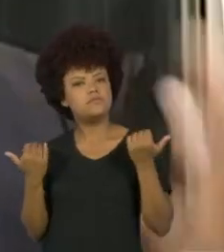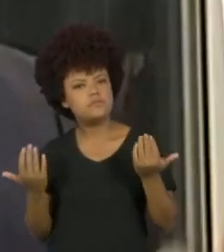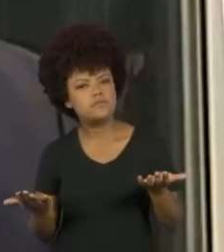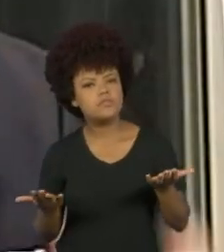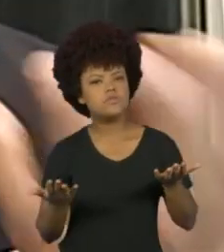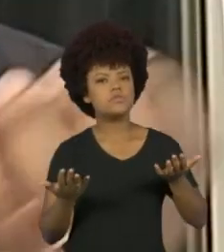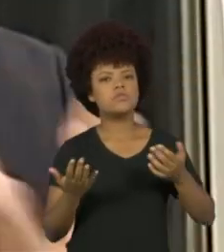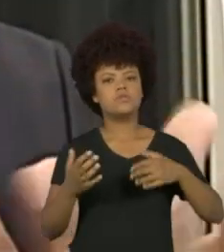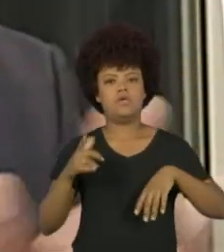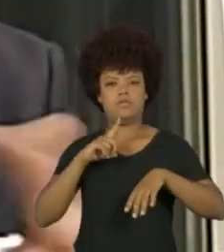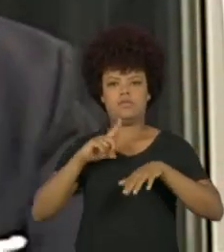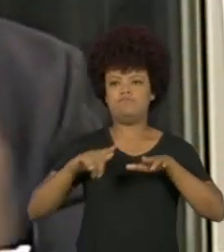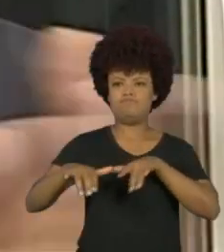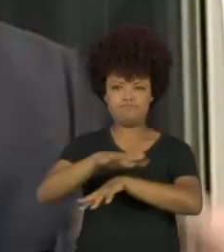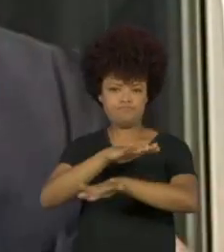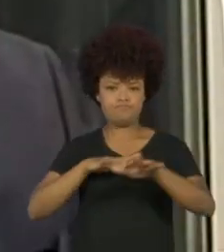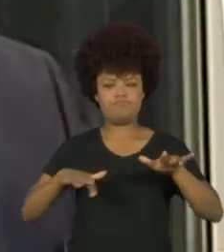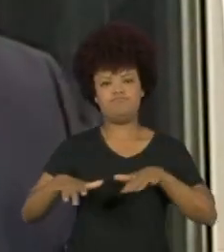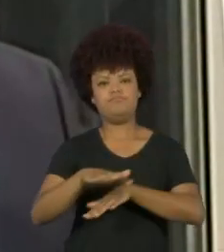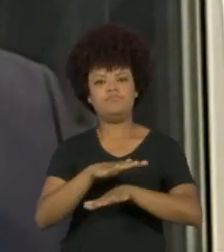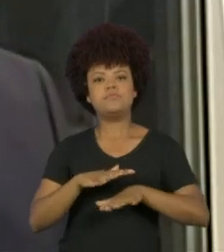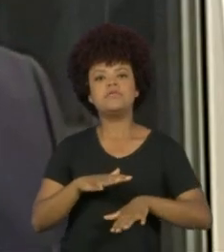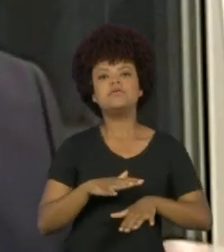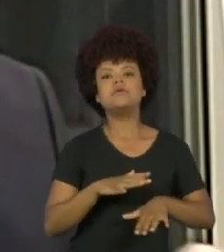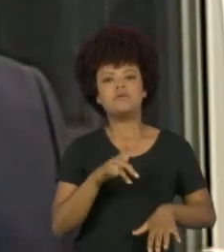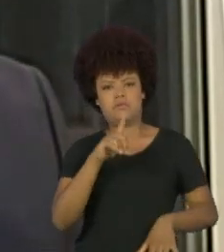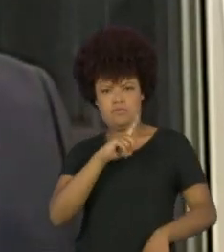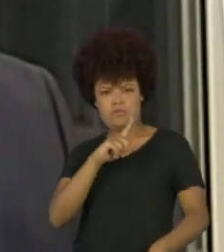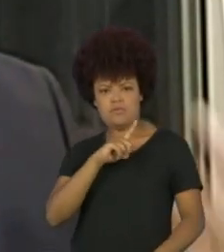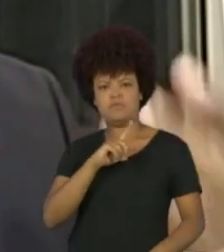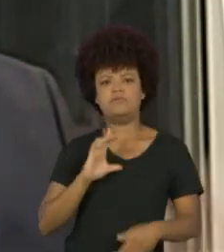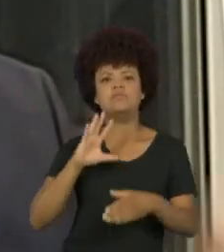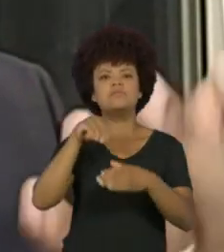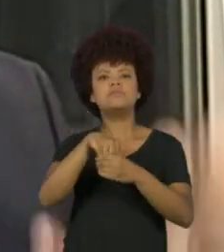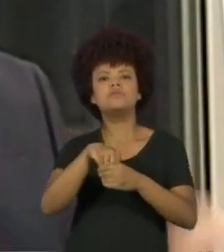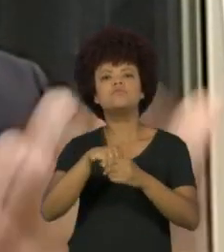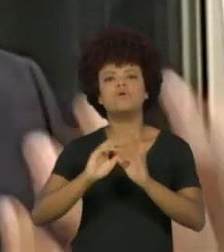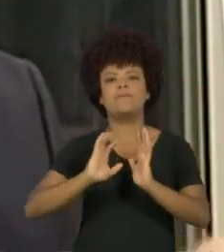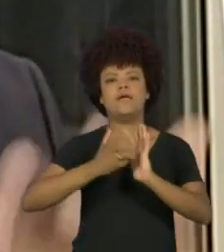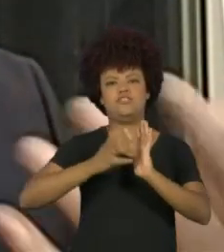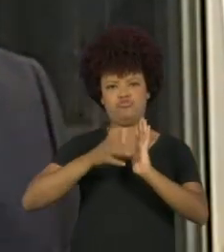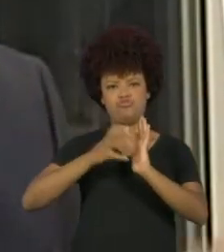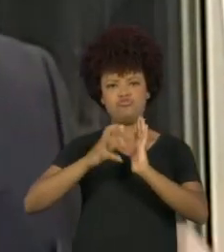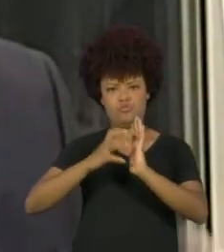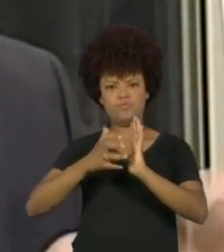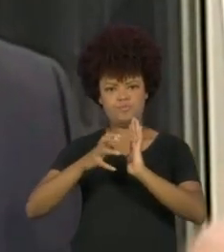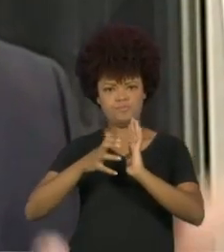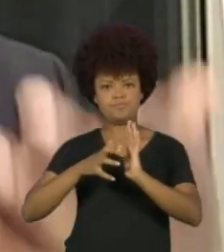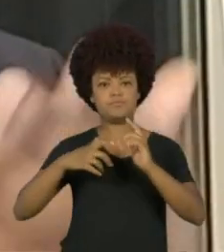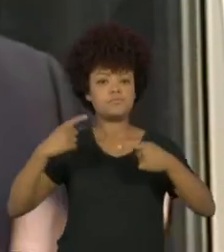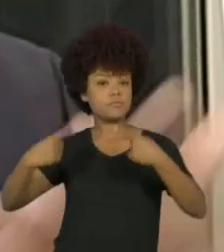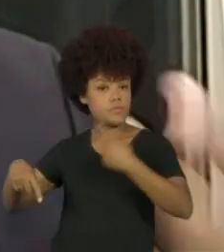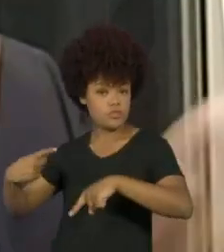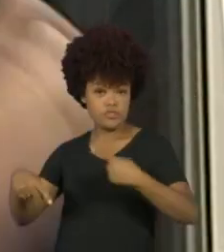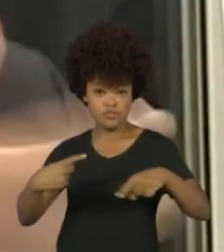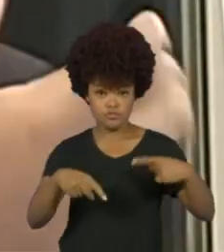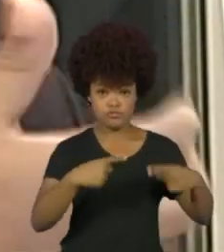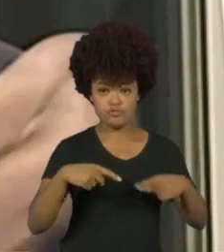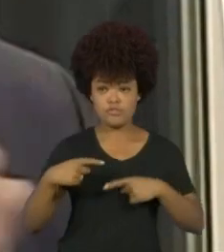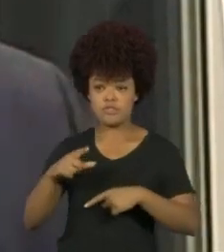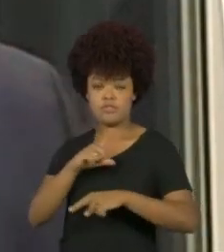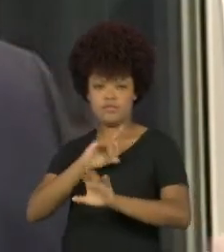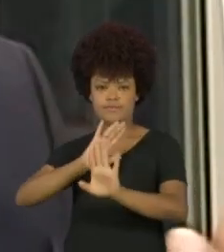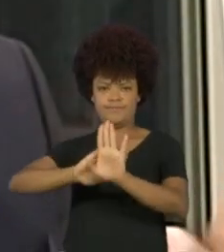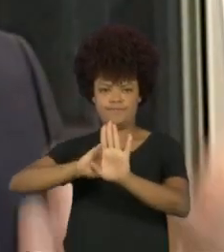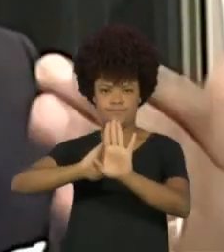maneira geral, que depois muitos encaixam na base dos partidos políticos, eles são também uma expressão muito forte do movimento negro, porque o que sustenta a